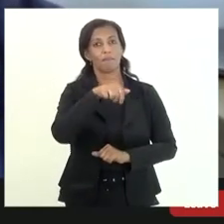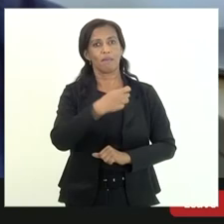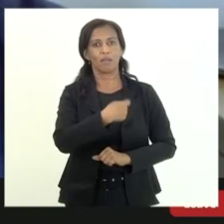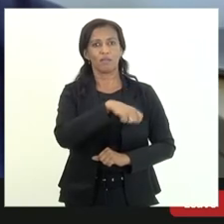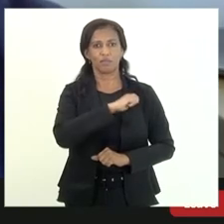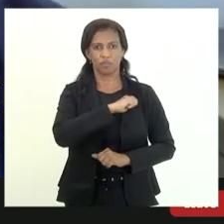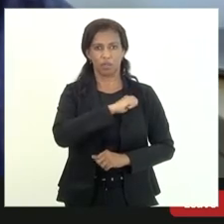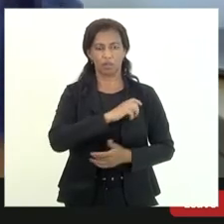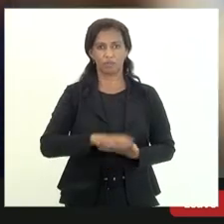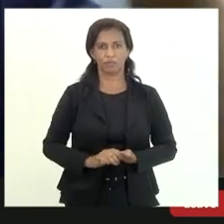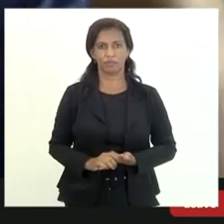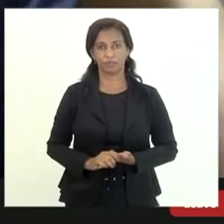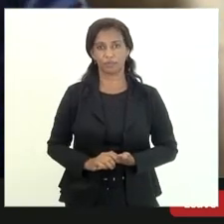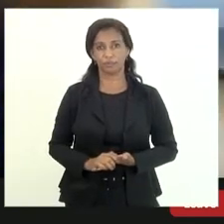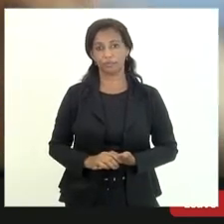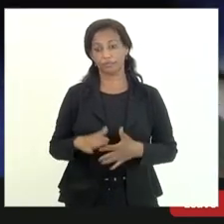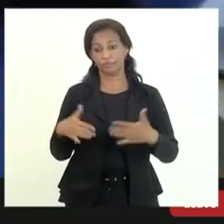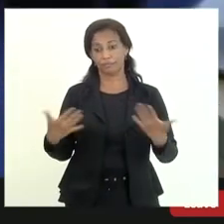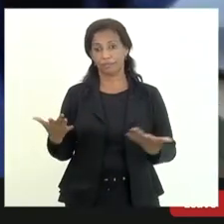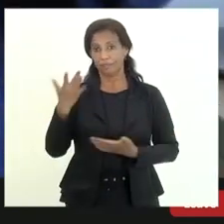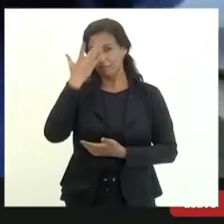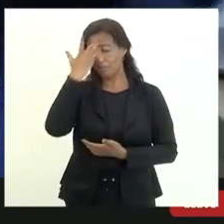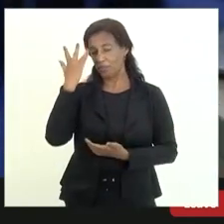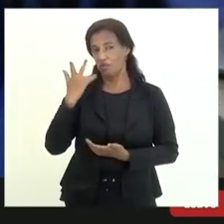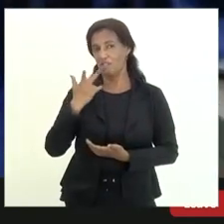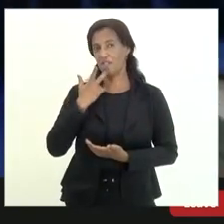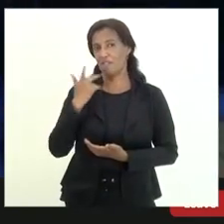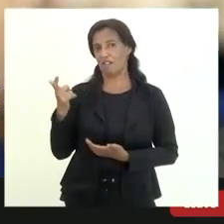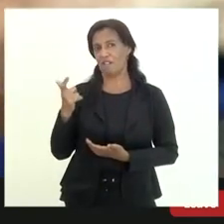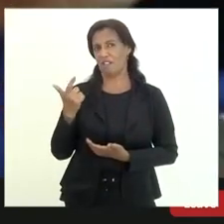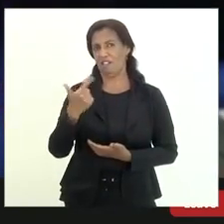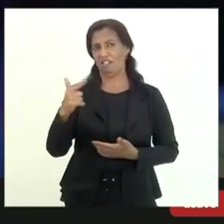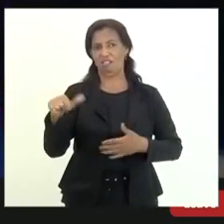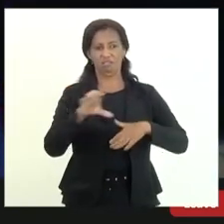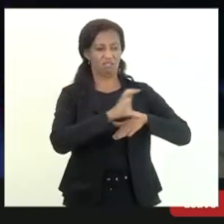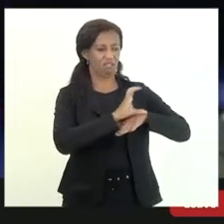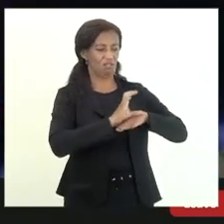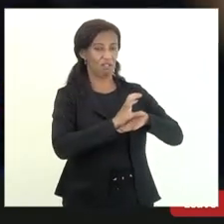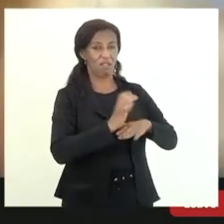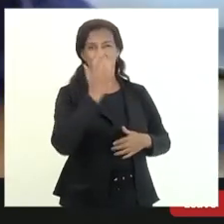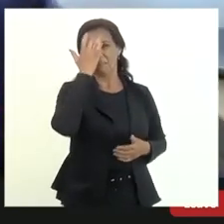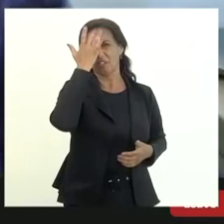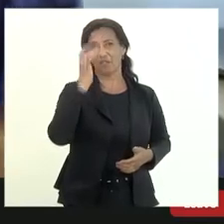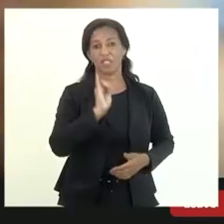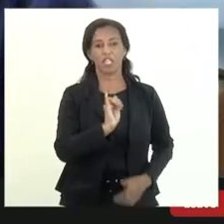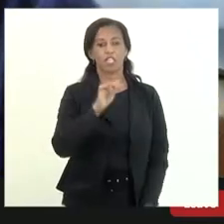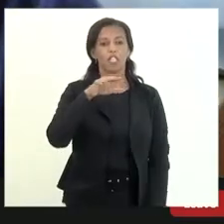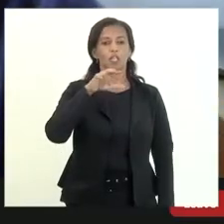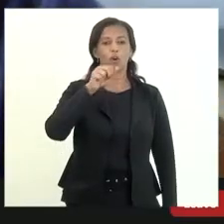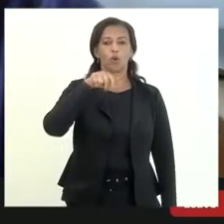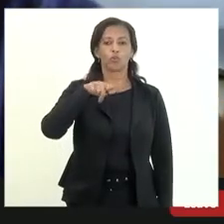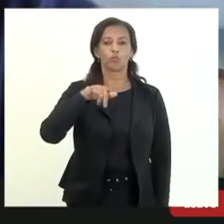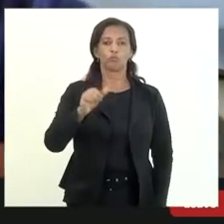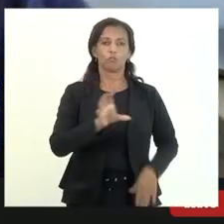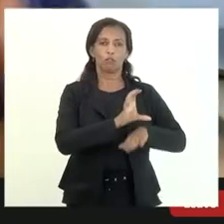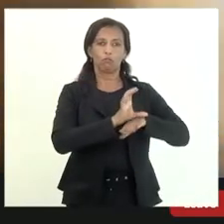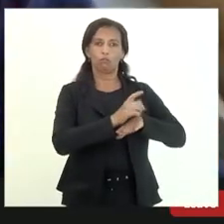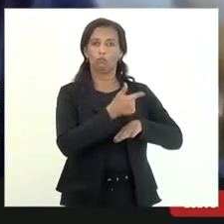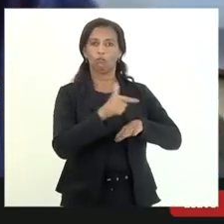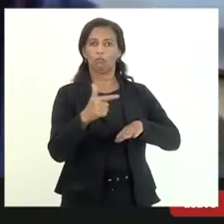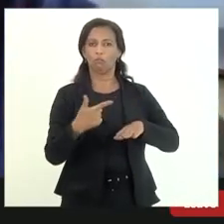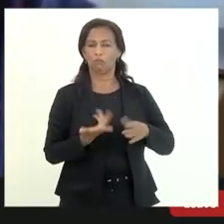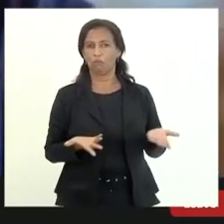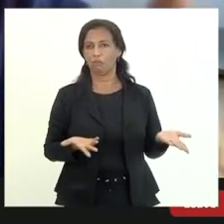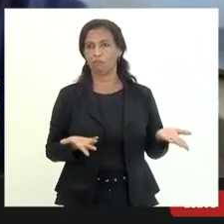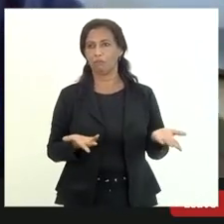aí alguém vai dizer é inconstitucional é a palavra mais fácil de se dizer tá bem se é